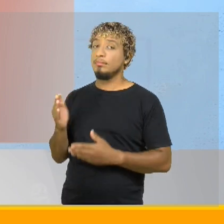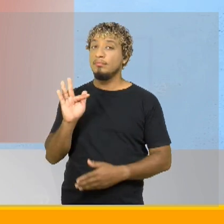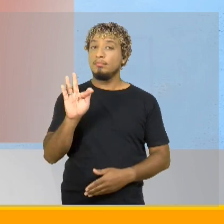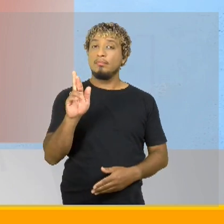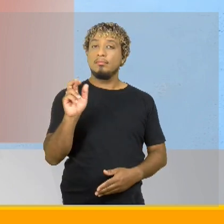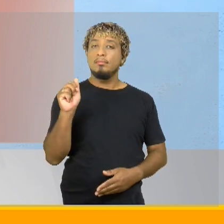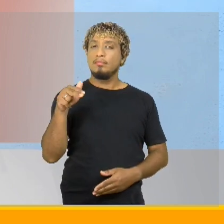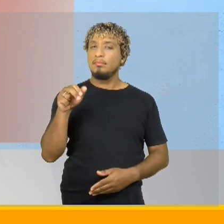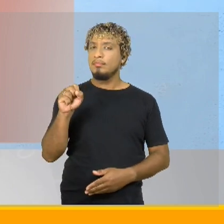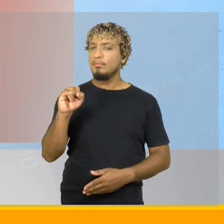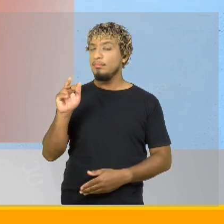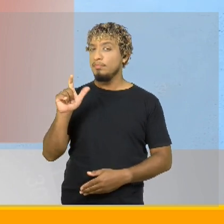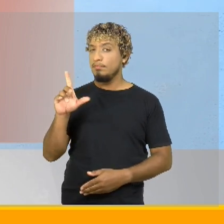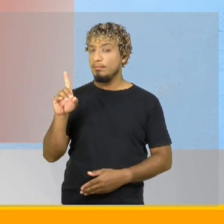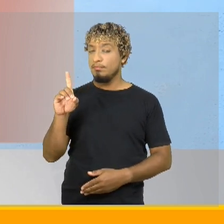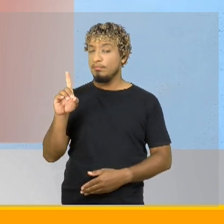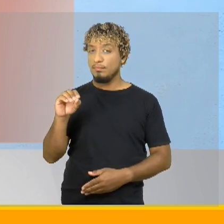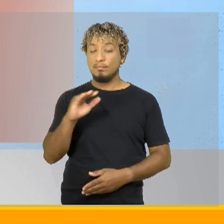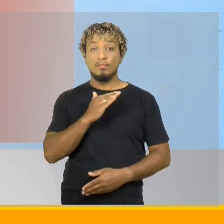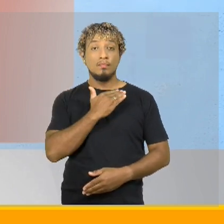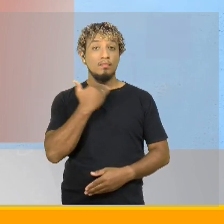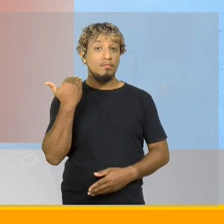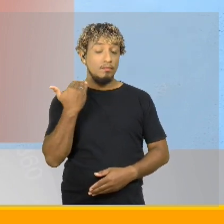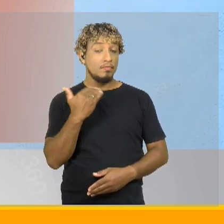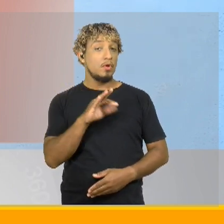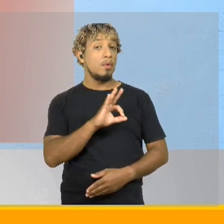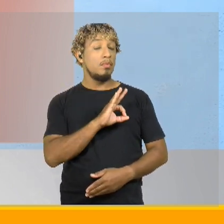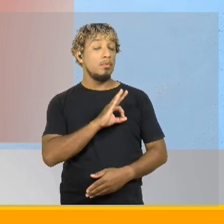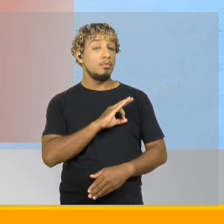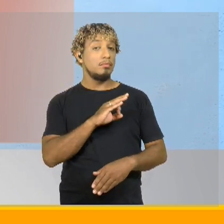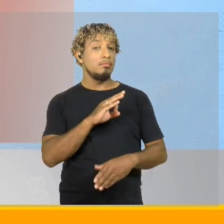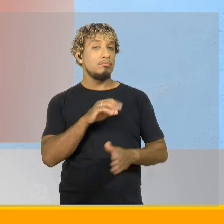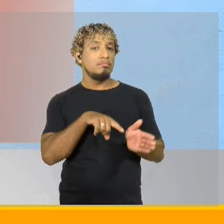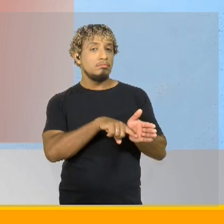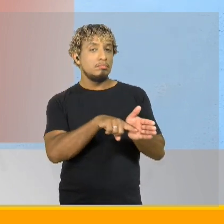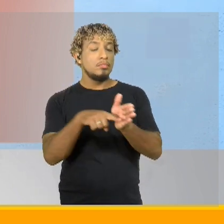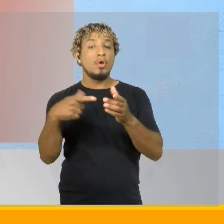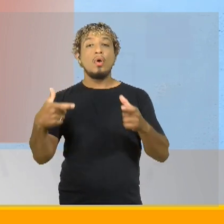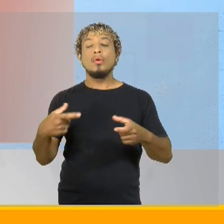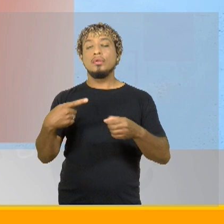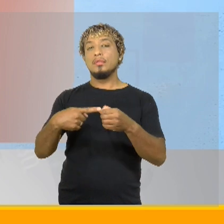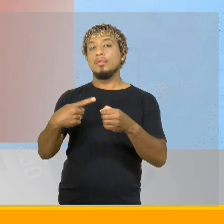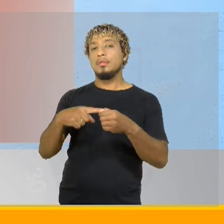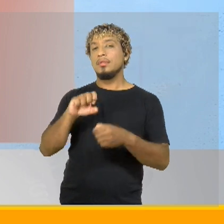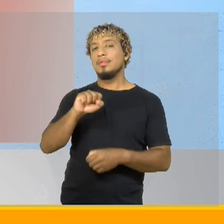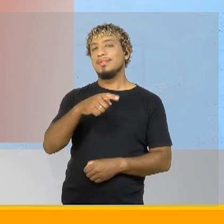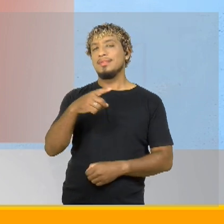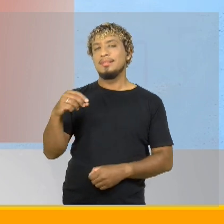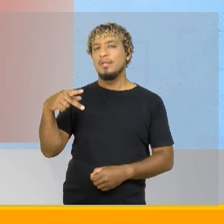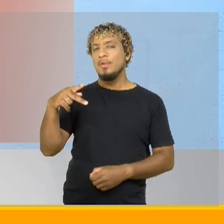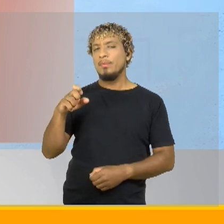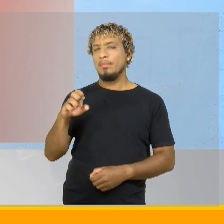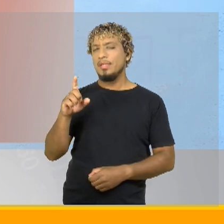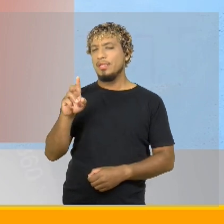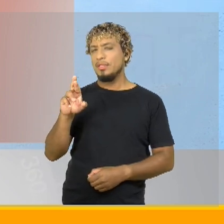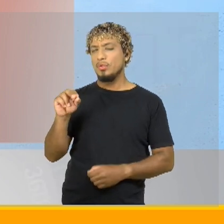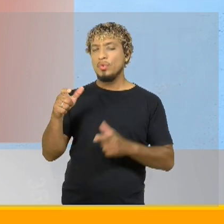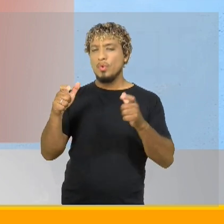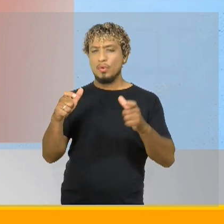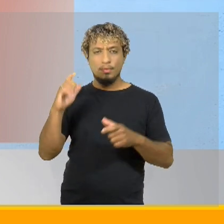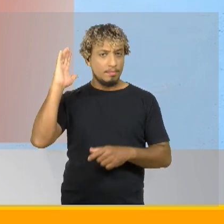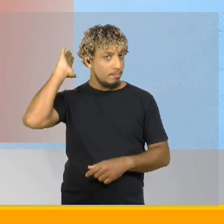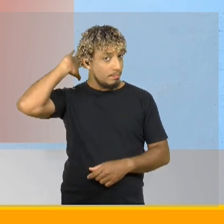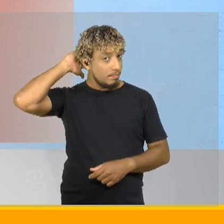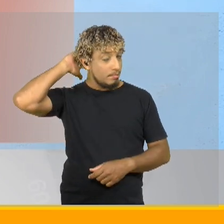maranhense de Santa Luzia, foi morto em uma operação policial realizada em São Pedro de Vicel, no município de Mocajuba, no